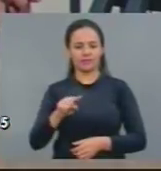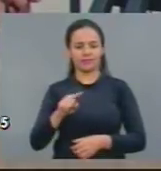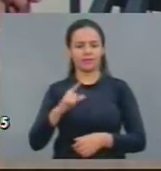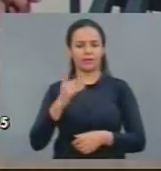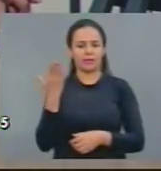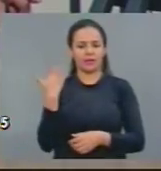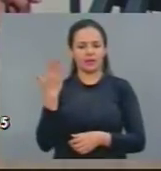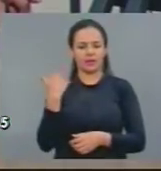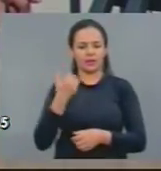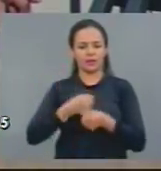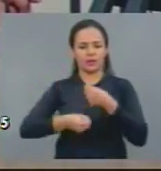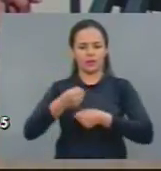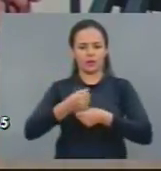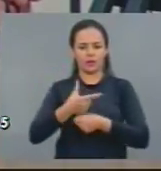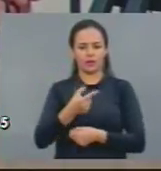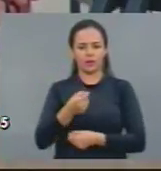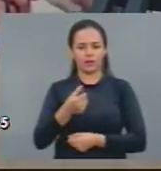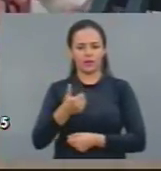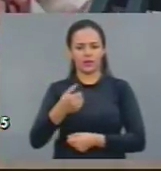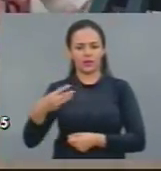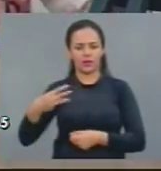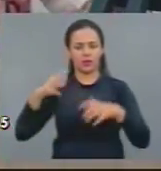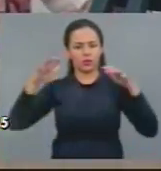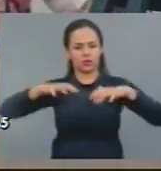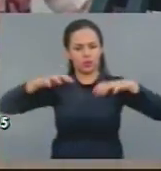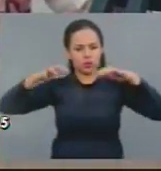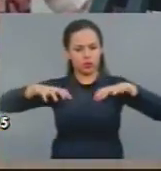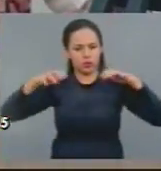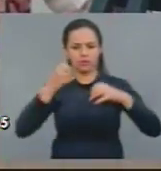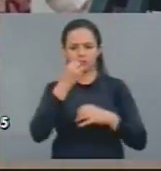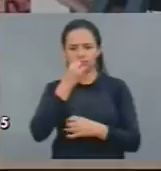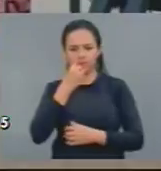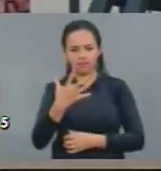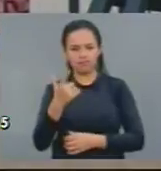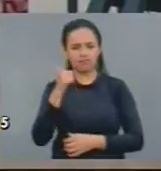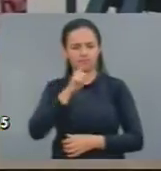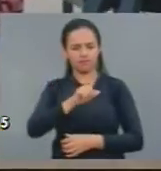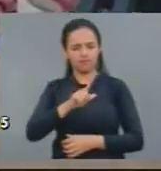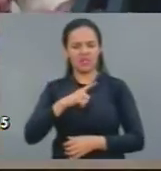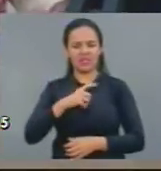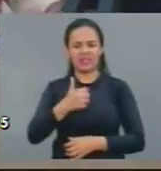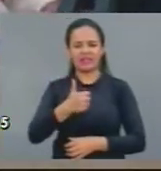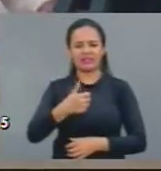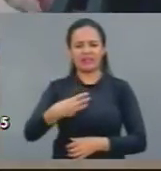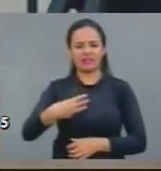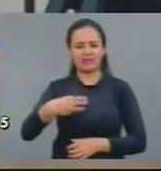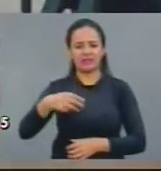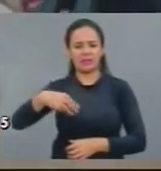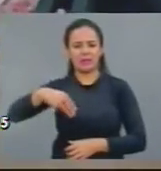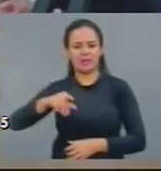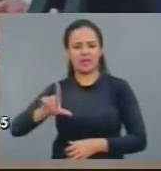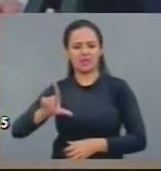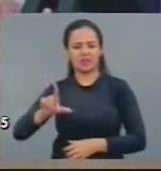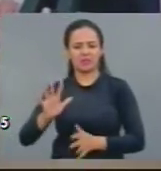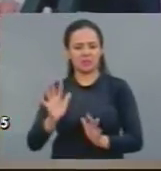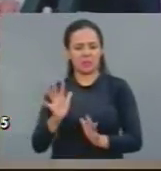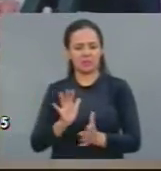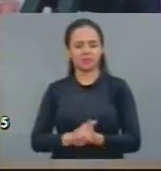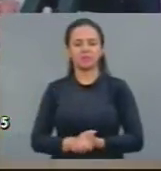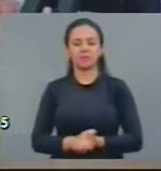me engano, choveu ao todo do ano, todo dia em 2013, 13 milímetros, foi 14 milímetros. Pois bem, diz ele que o